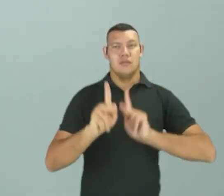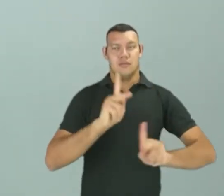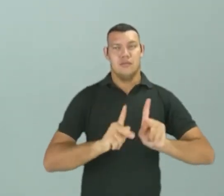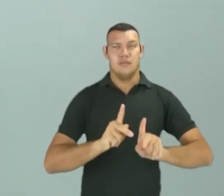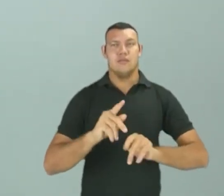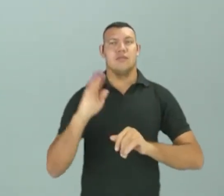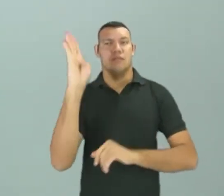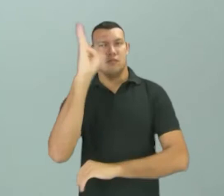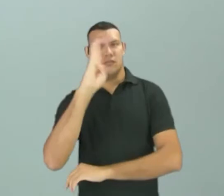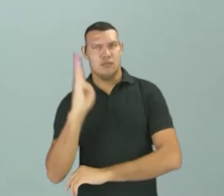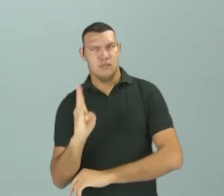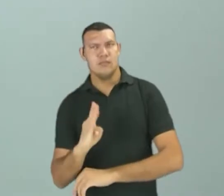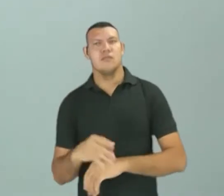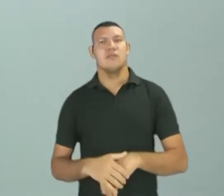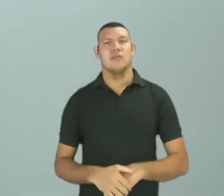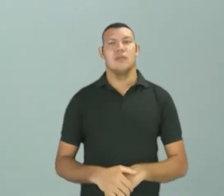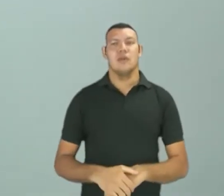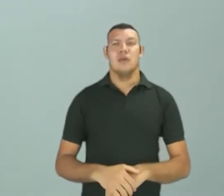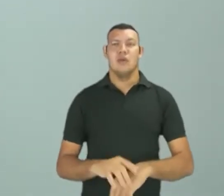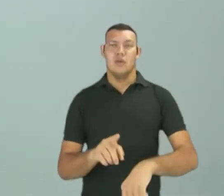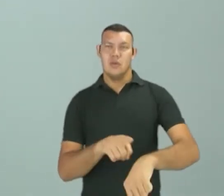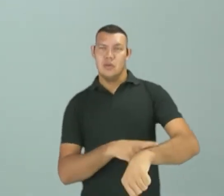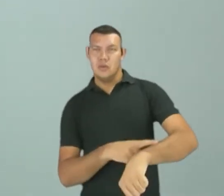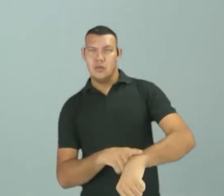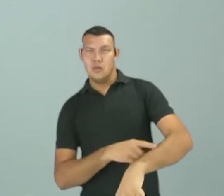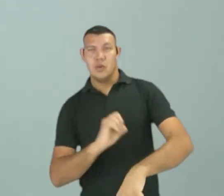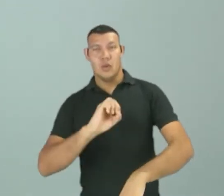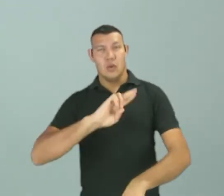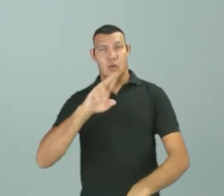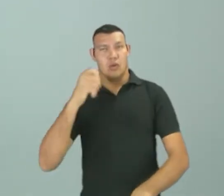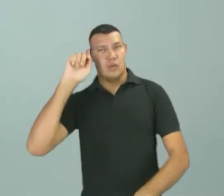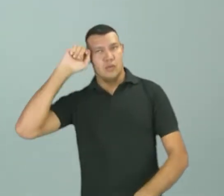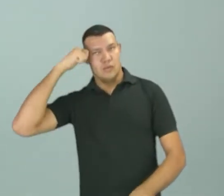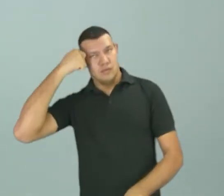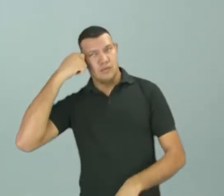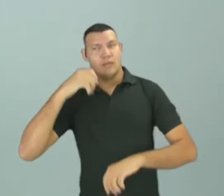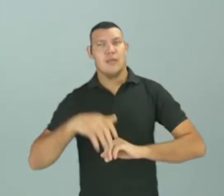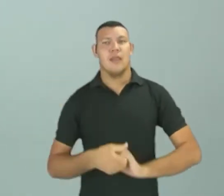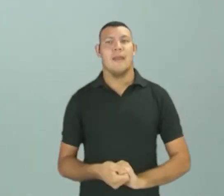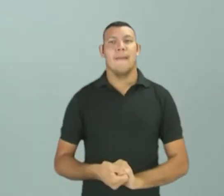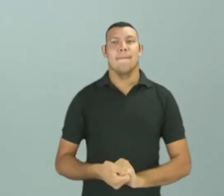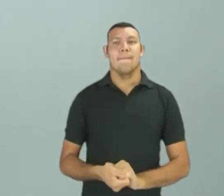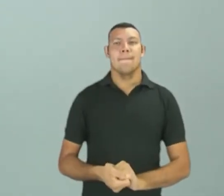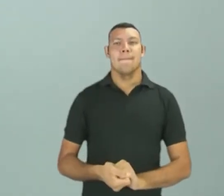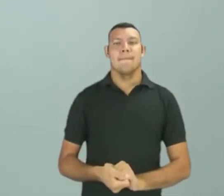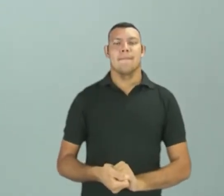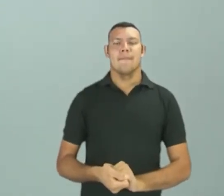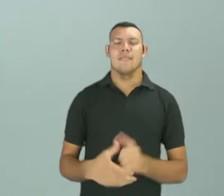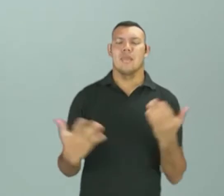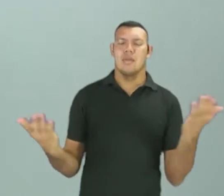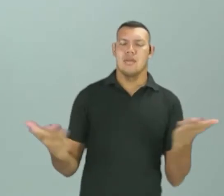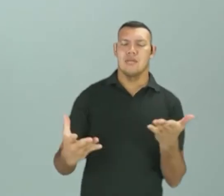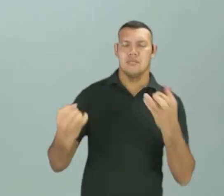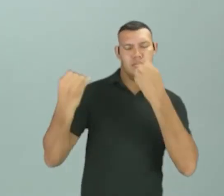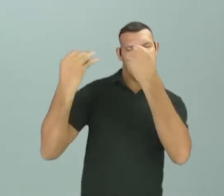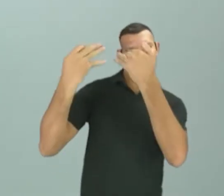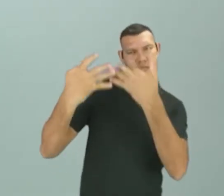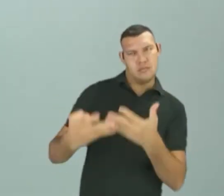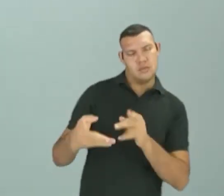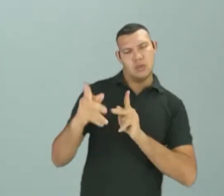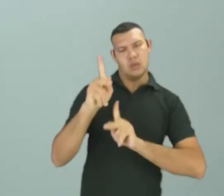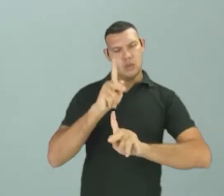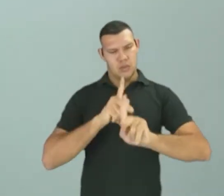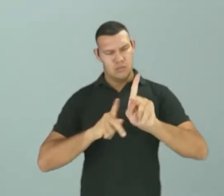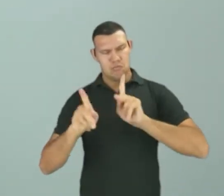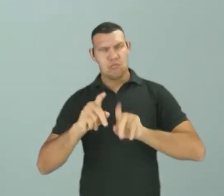maioria, auto-declara como parda ou preta. E aí a gente vai falar um pouquinho sobre esses povos que foram tão